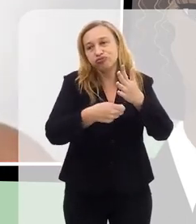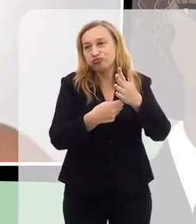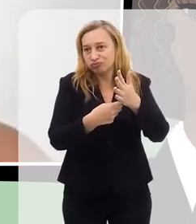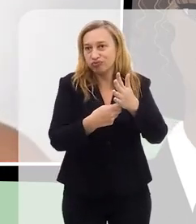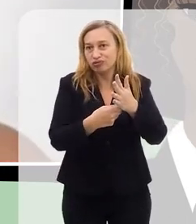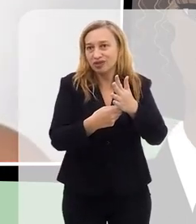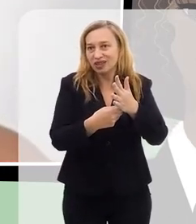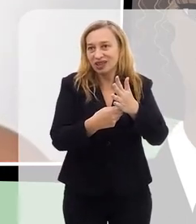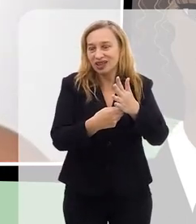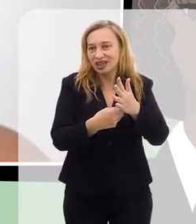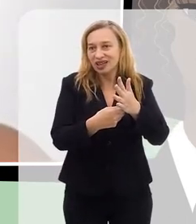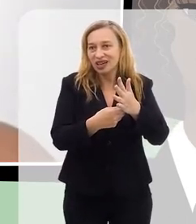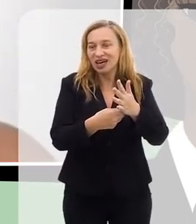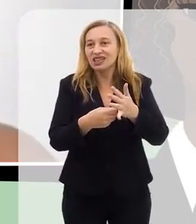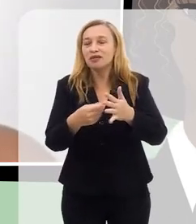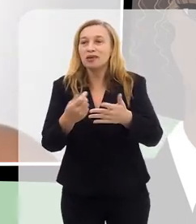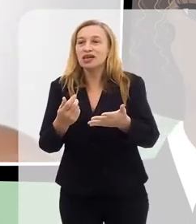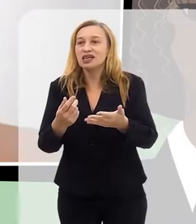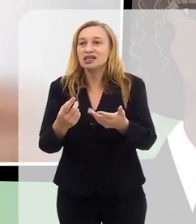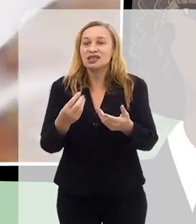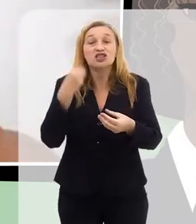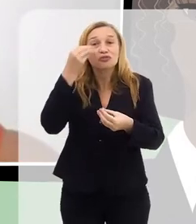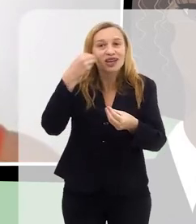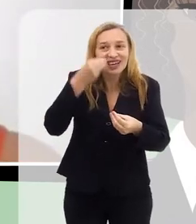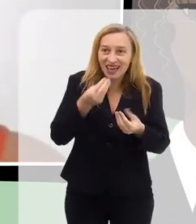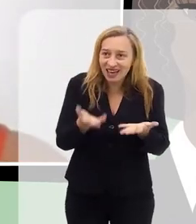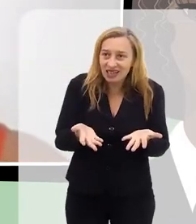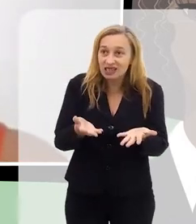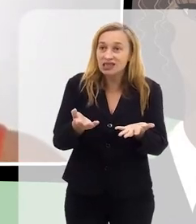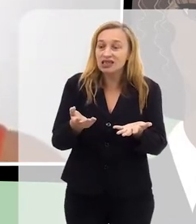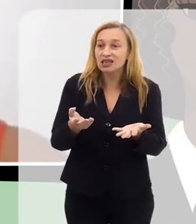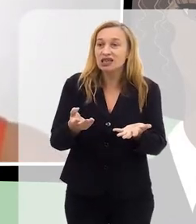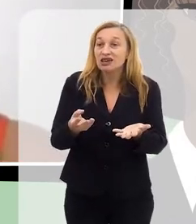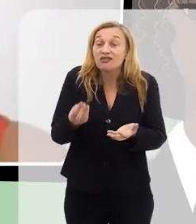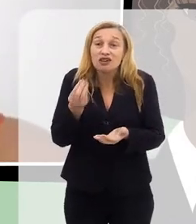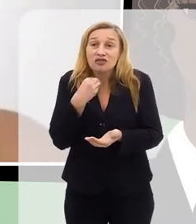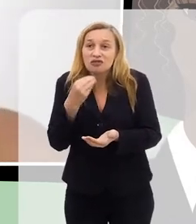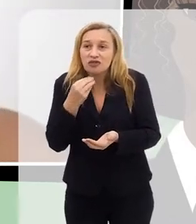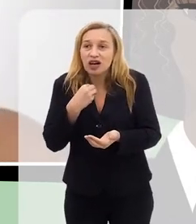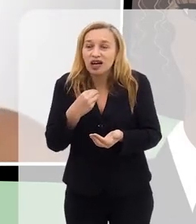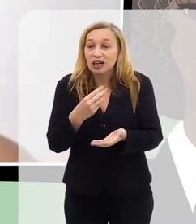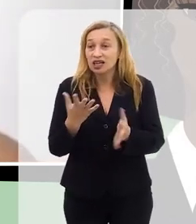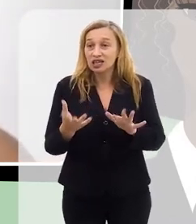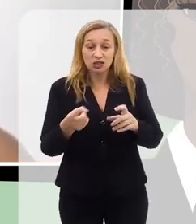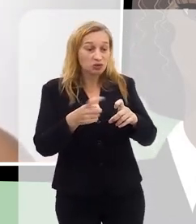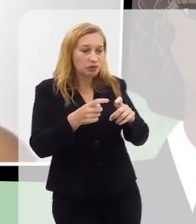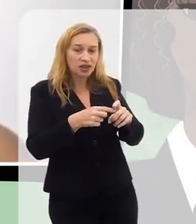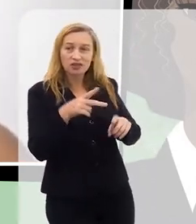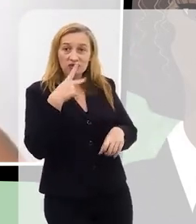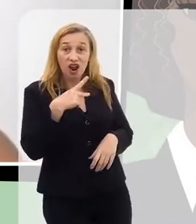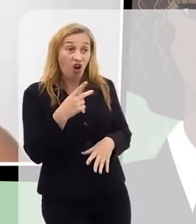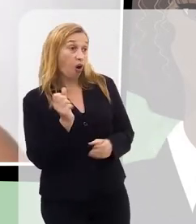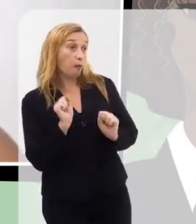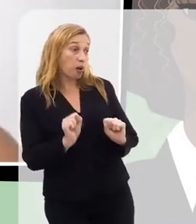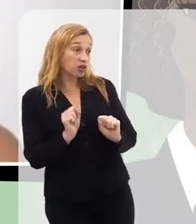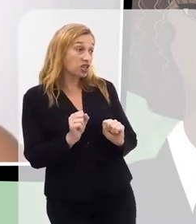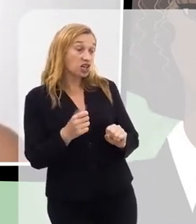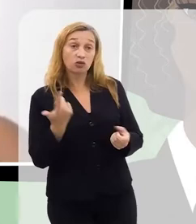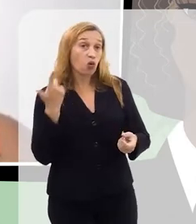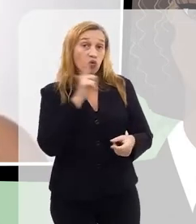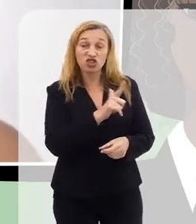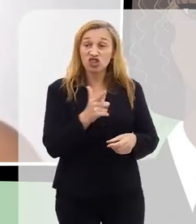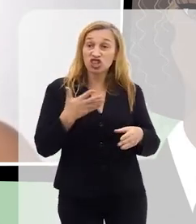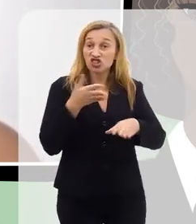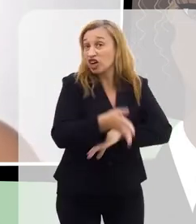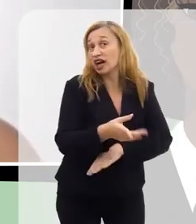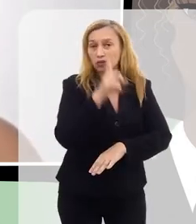ficando cada vez mais frágil. E essa fragilidade, ela se aflora quando esse médico diz para ela, olha, pode ser que eu não chegue para o seu parto. Você vai